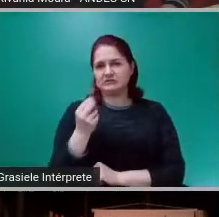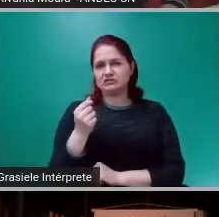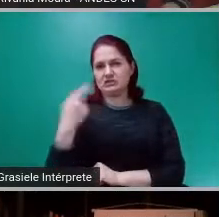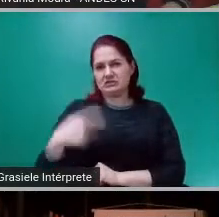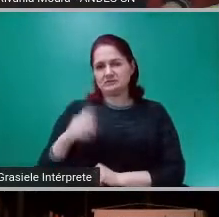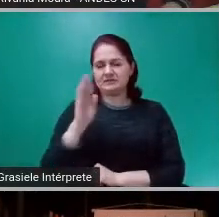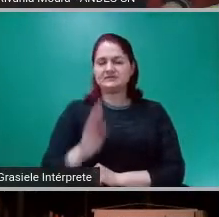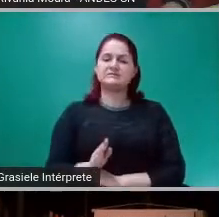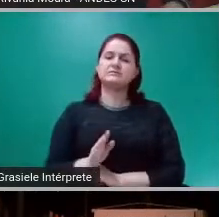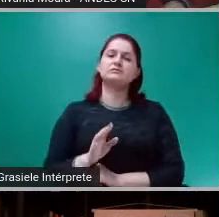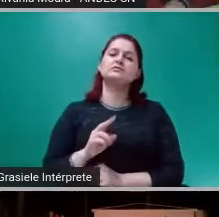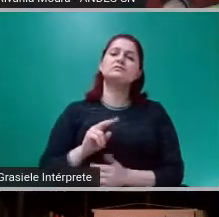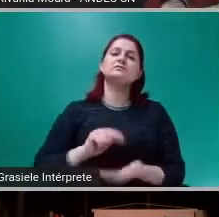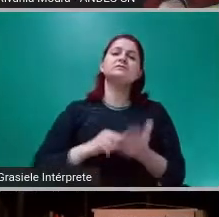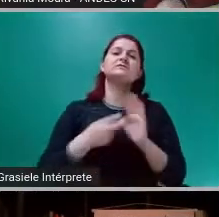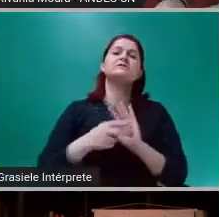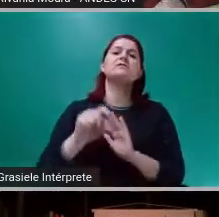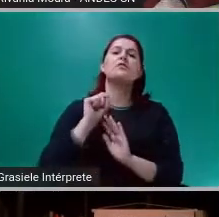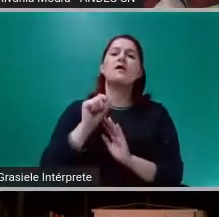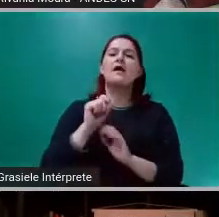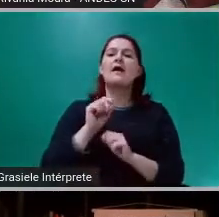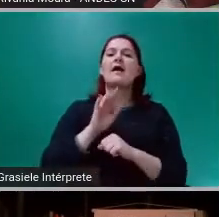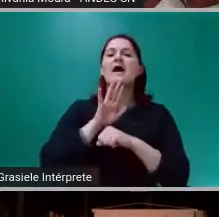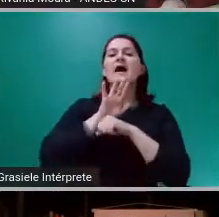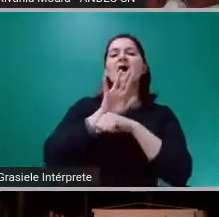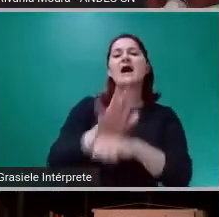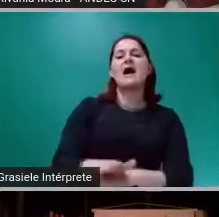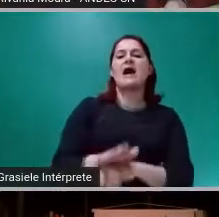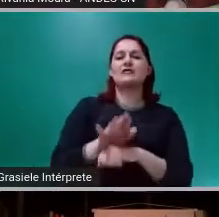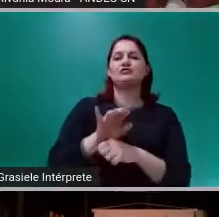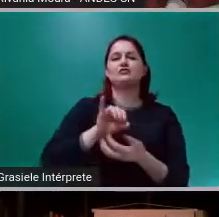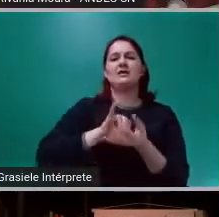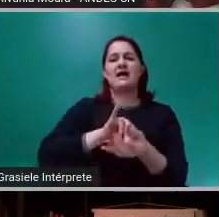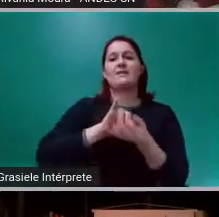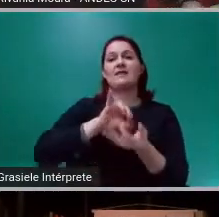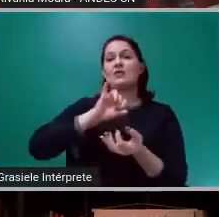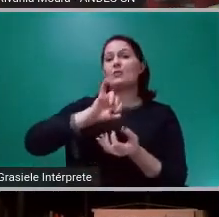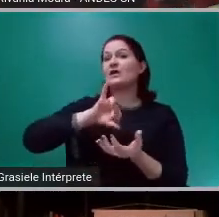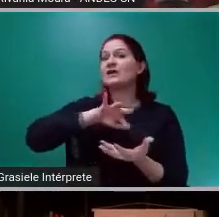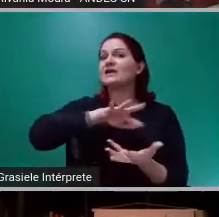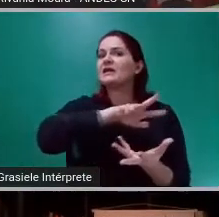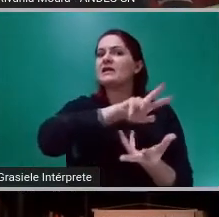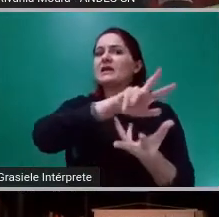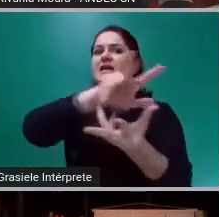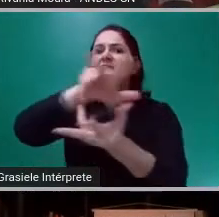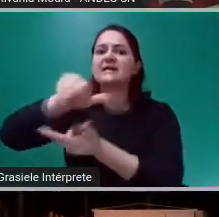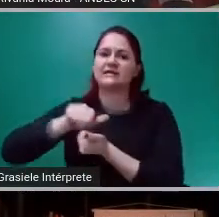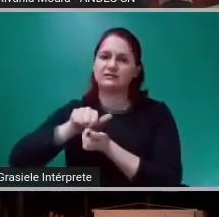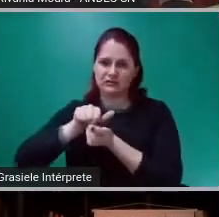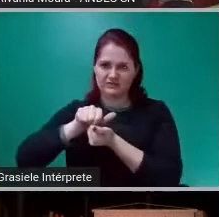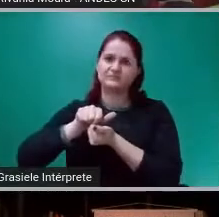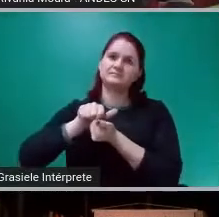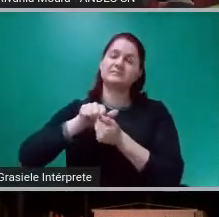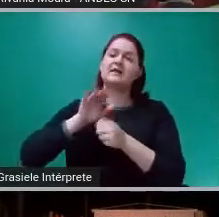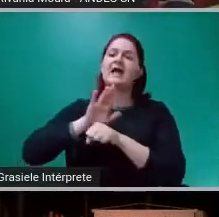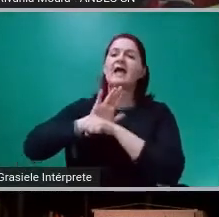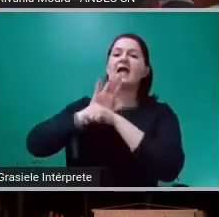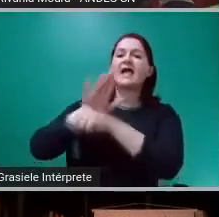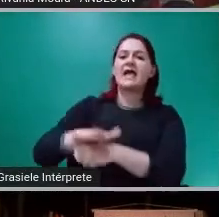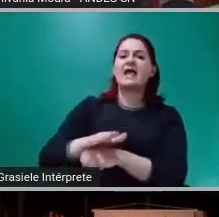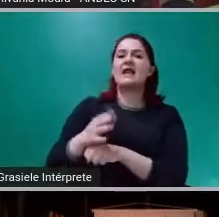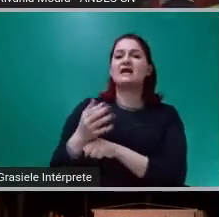é, ela favorece o poder do capital internacional. Ela favorece o poder do